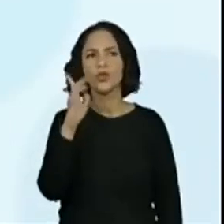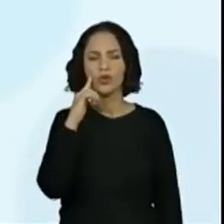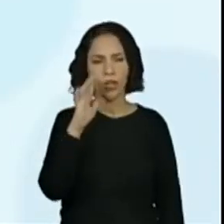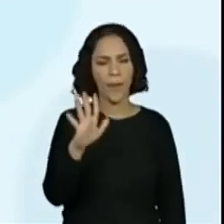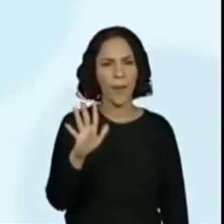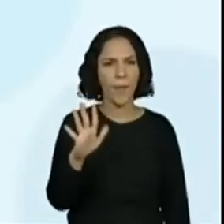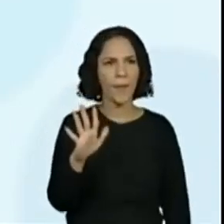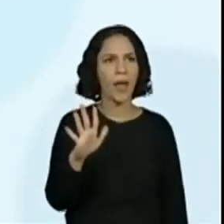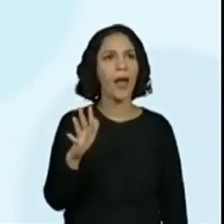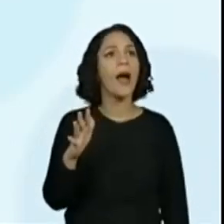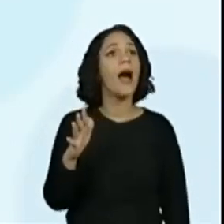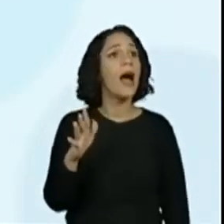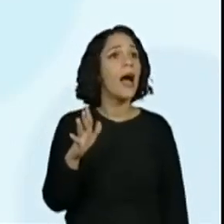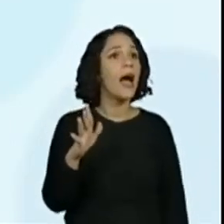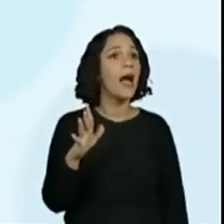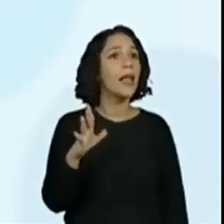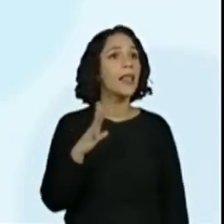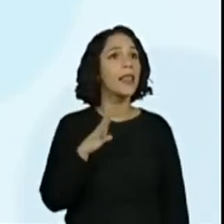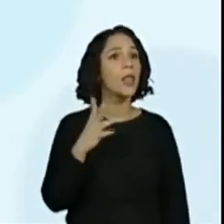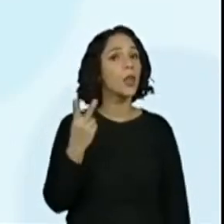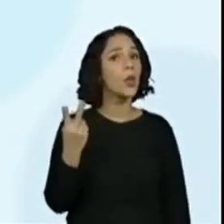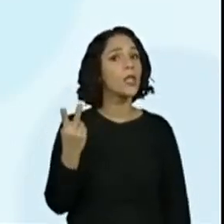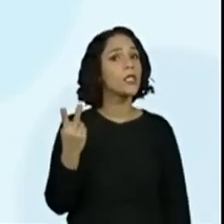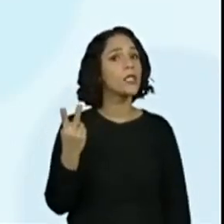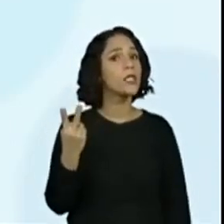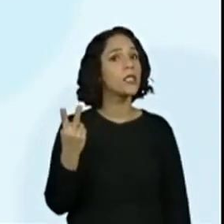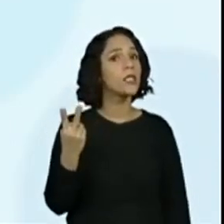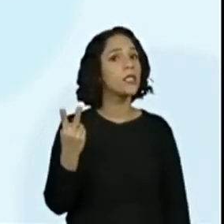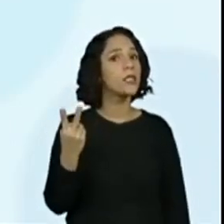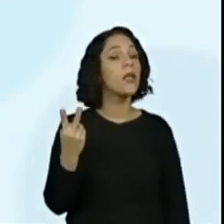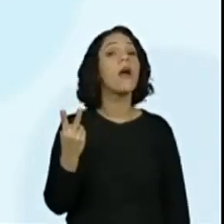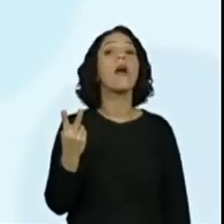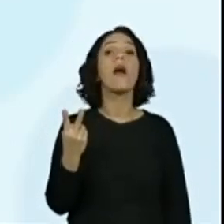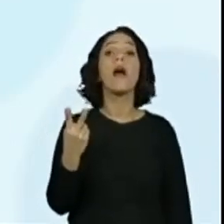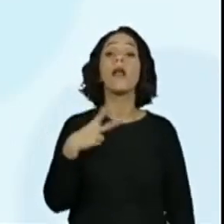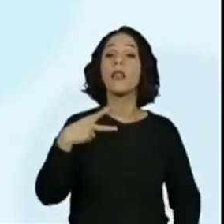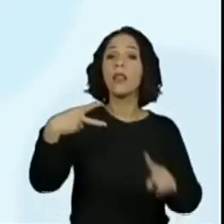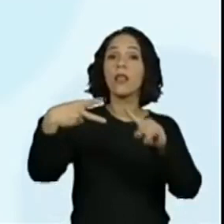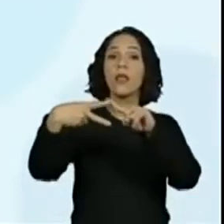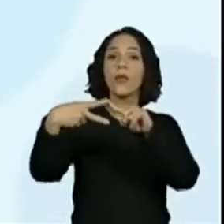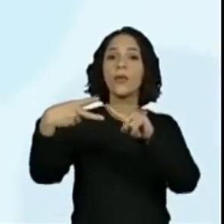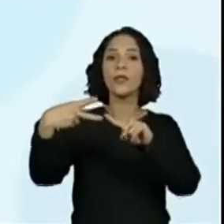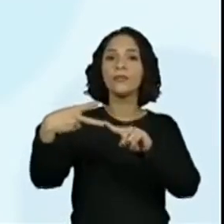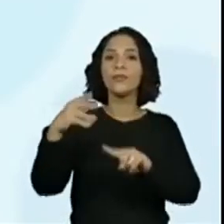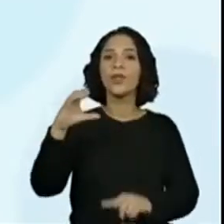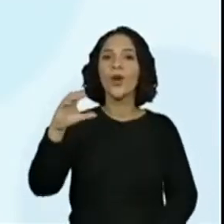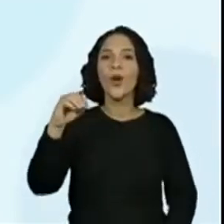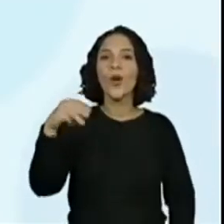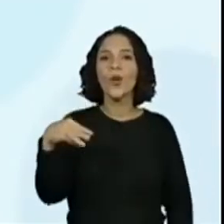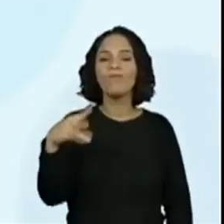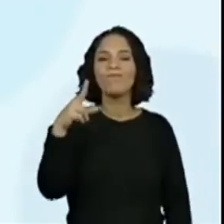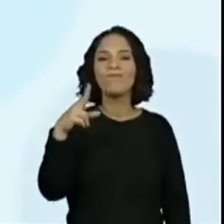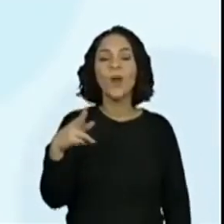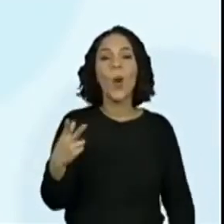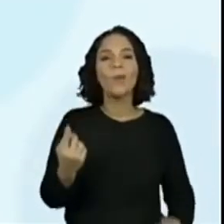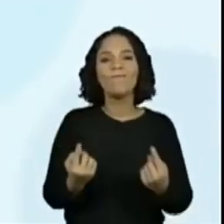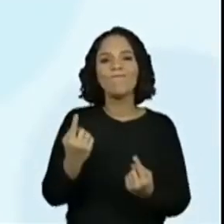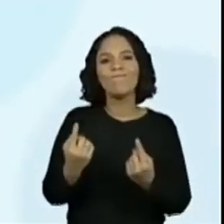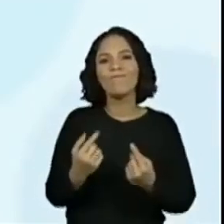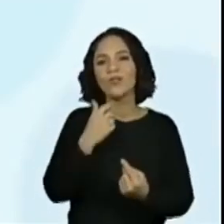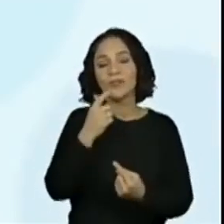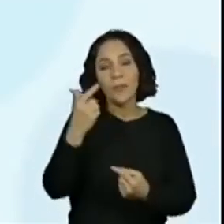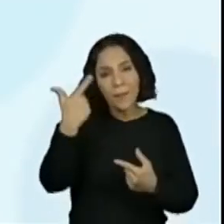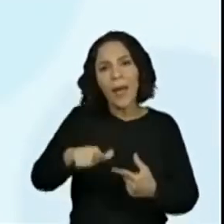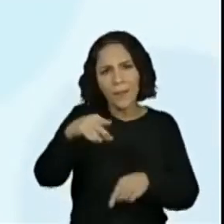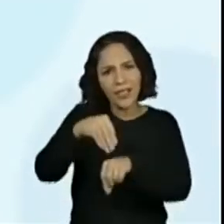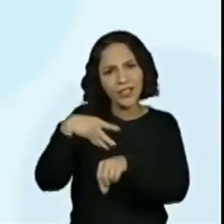Não, espera lá. Achei aqui. Ó, o com. Aqui também achei o com. Mas eu preciso de